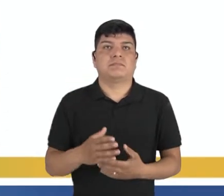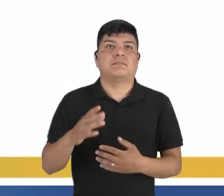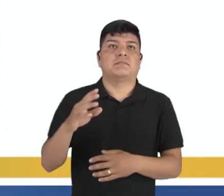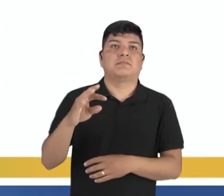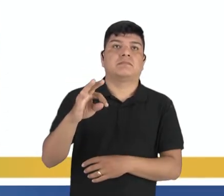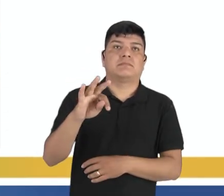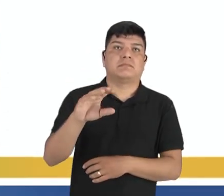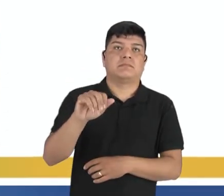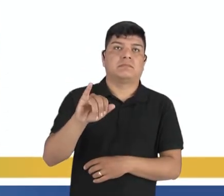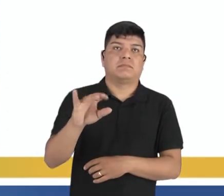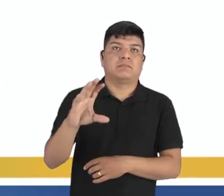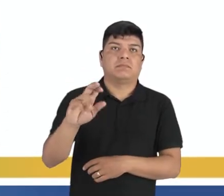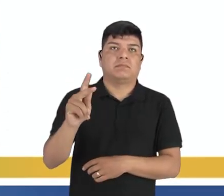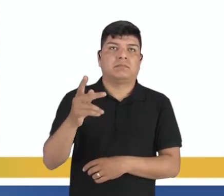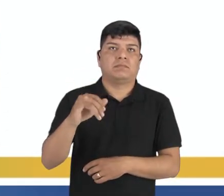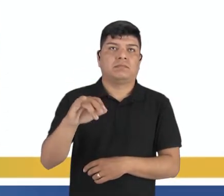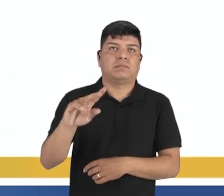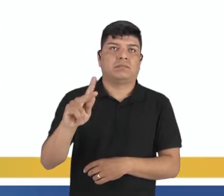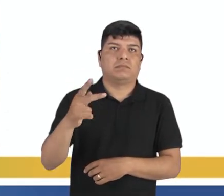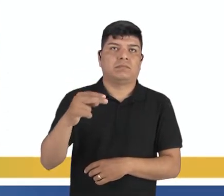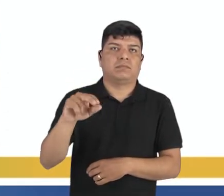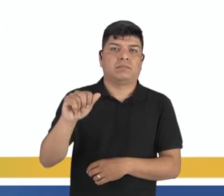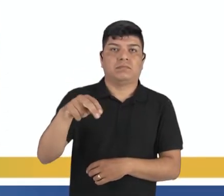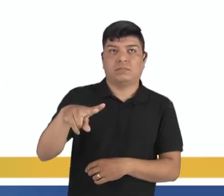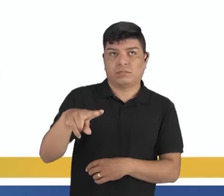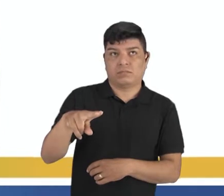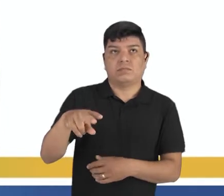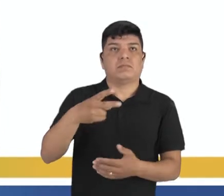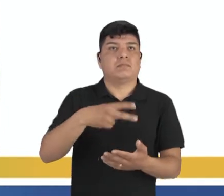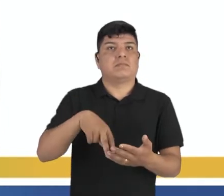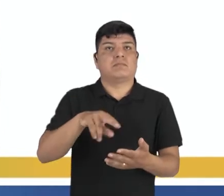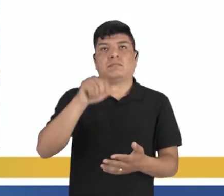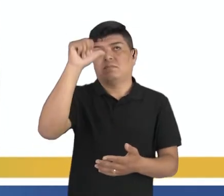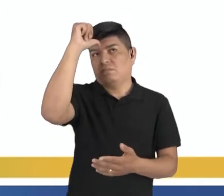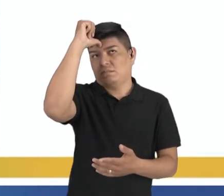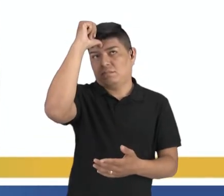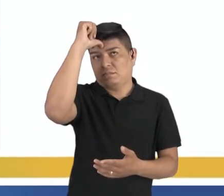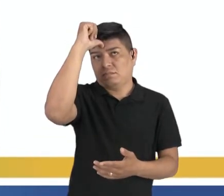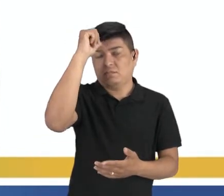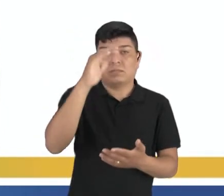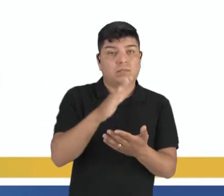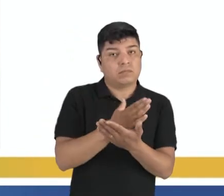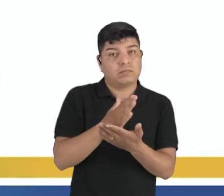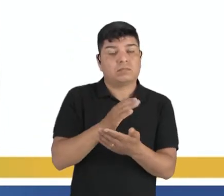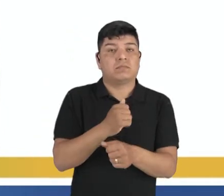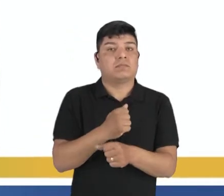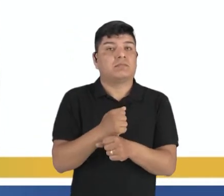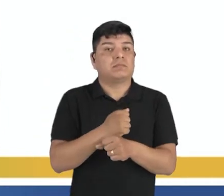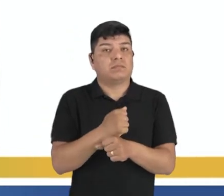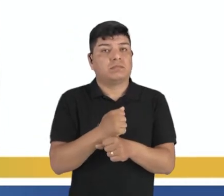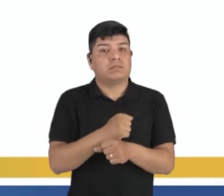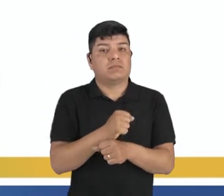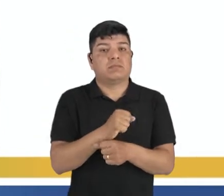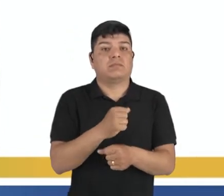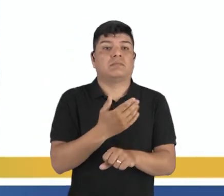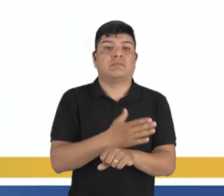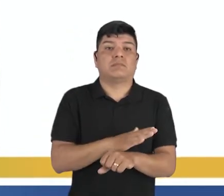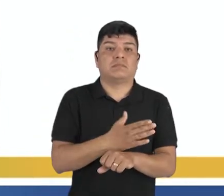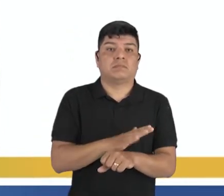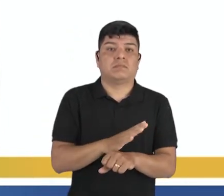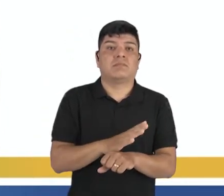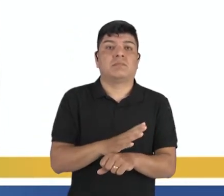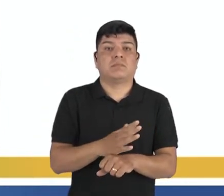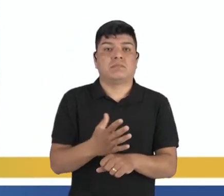Chi Chuan, Pilates, dança indiana. Há alguns anos, essas atividades entraram na moda.